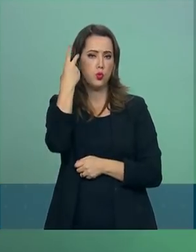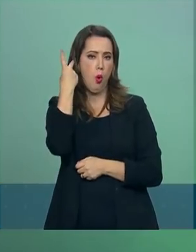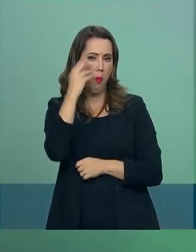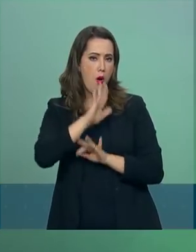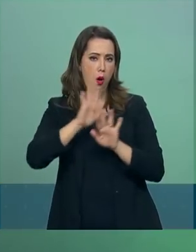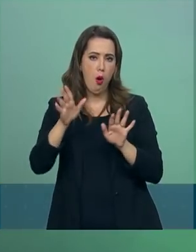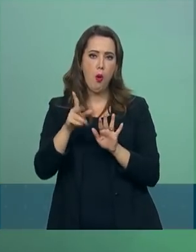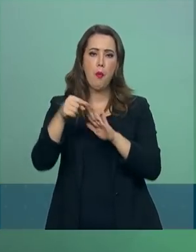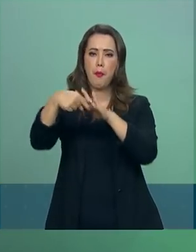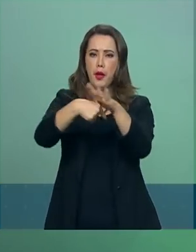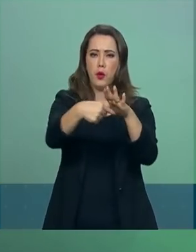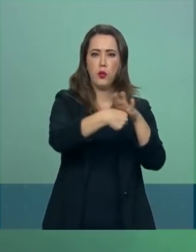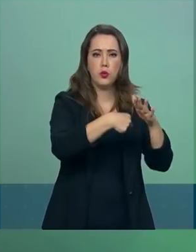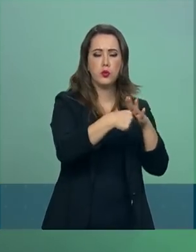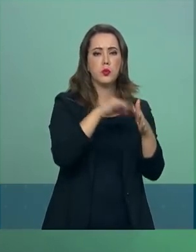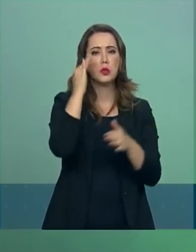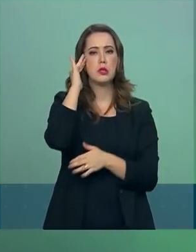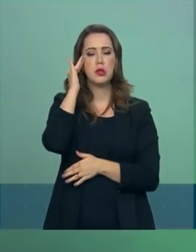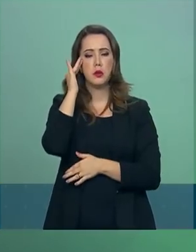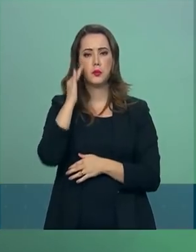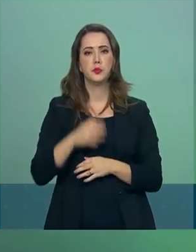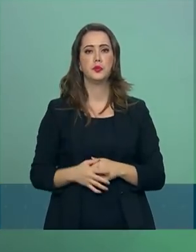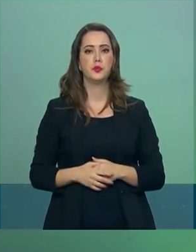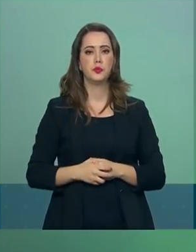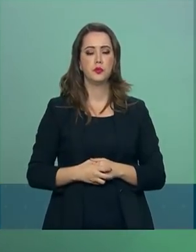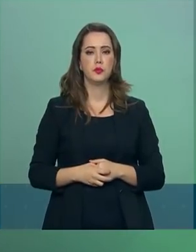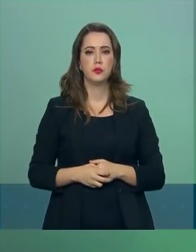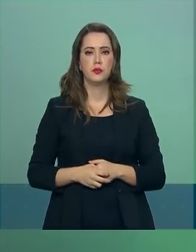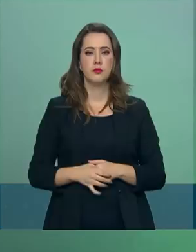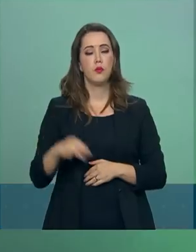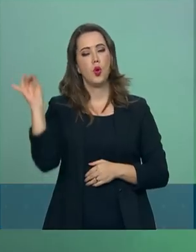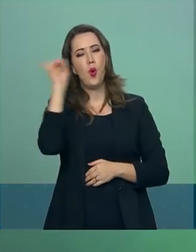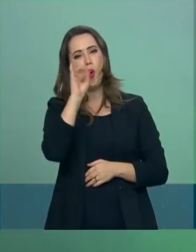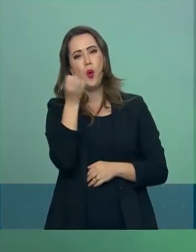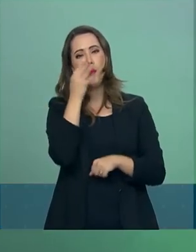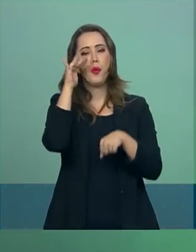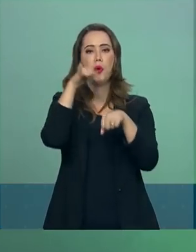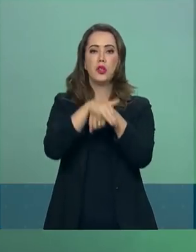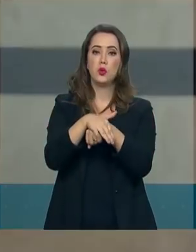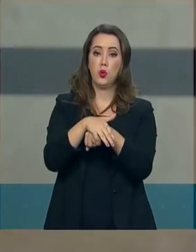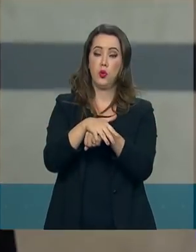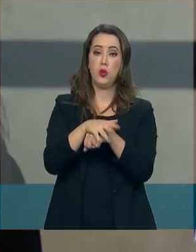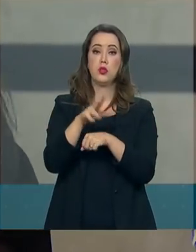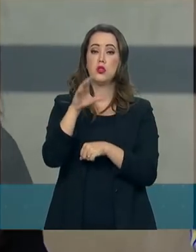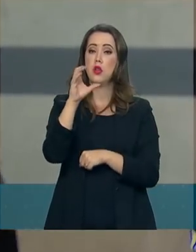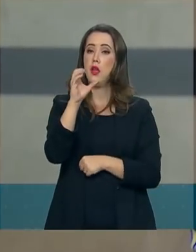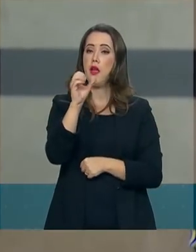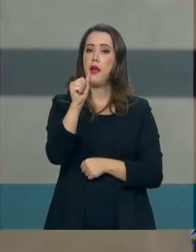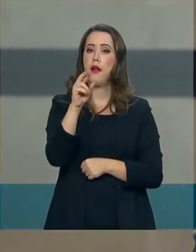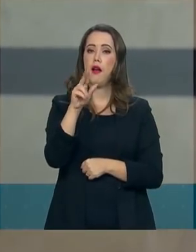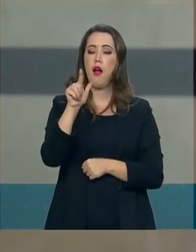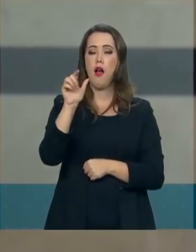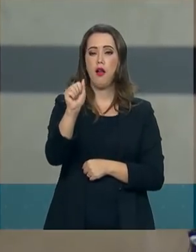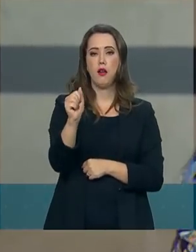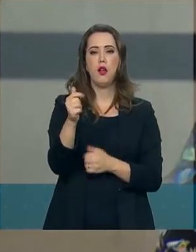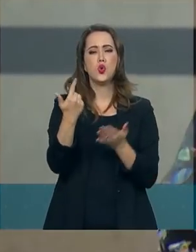para facilitar o entendimento. Boa noite, porta-voz Carla Araújo do Valor Econômico. Tudo bem, Carla? Tudo bem.